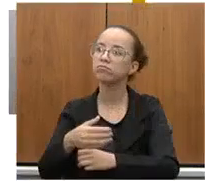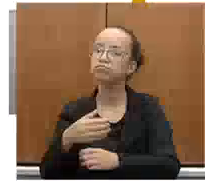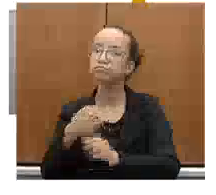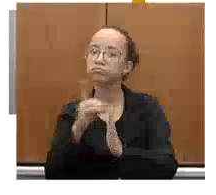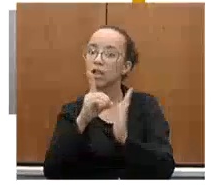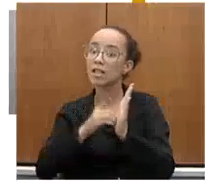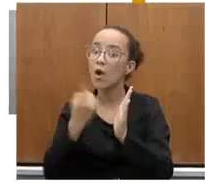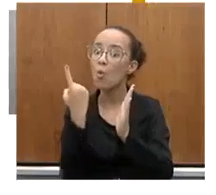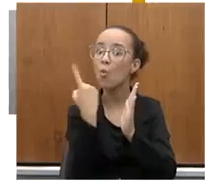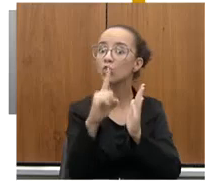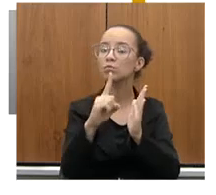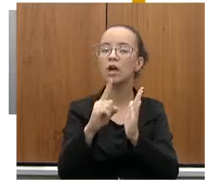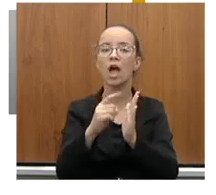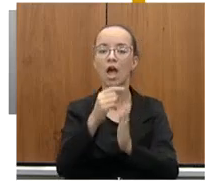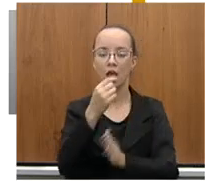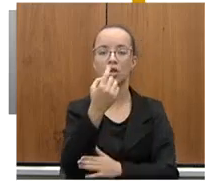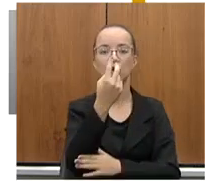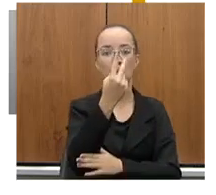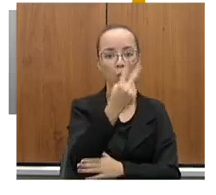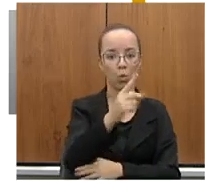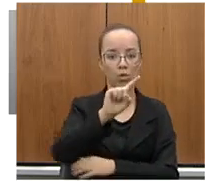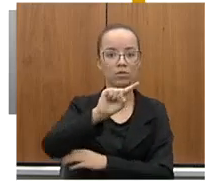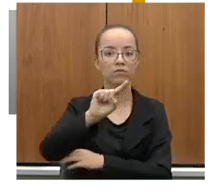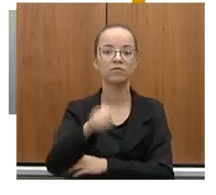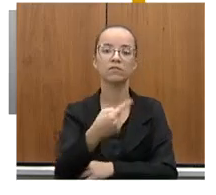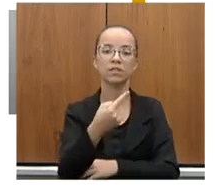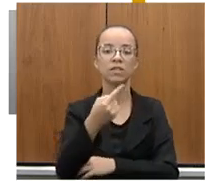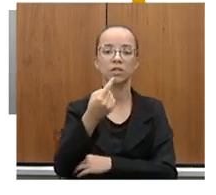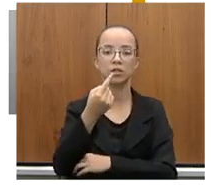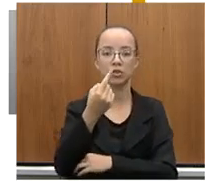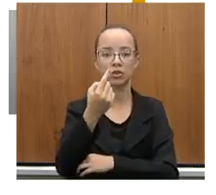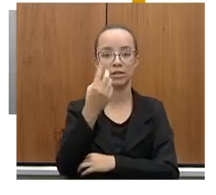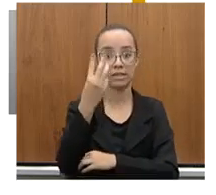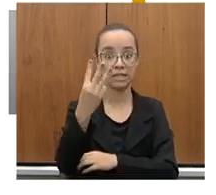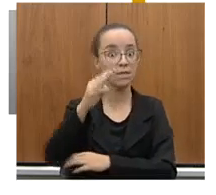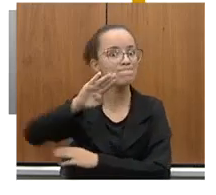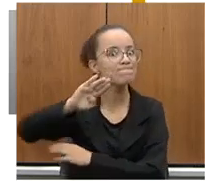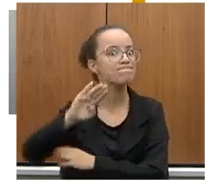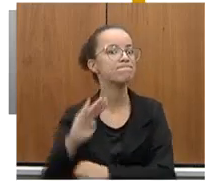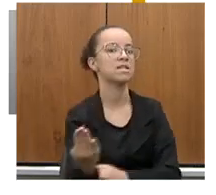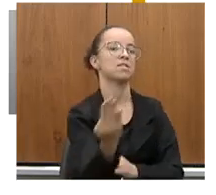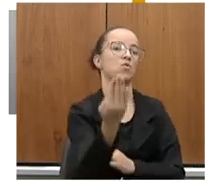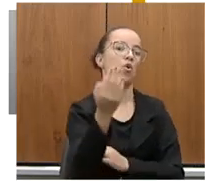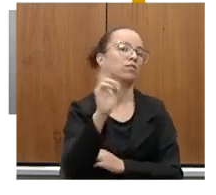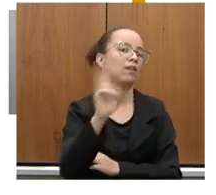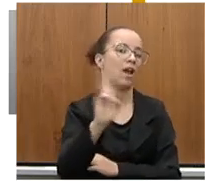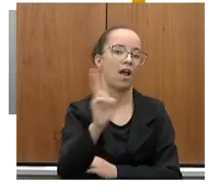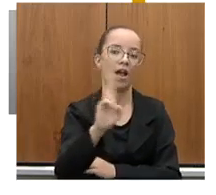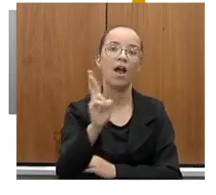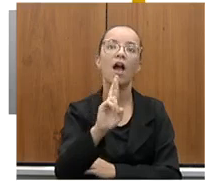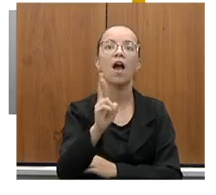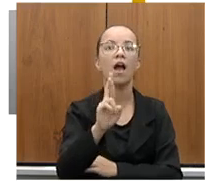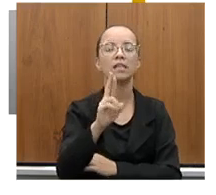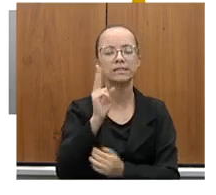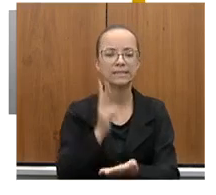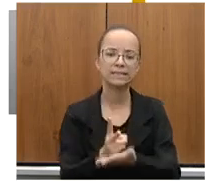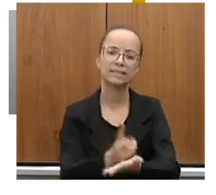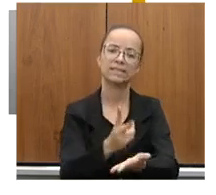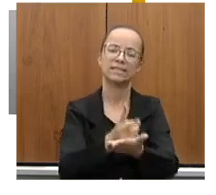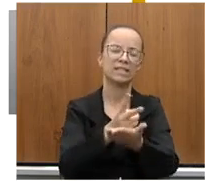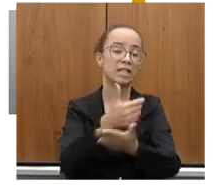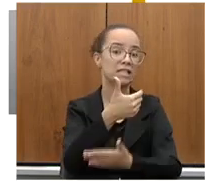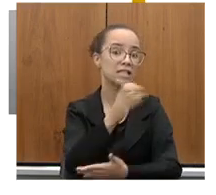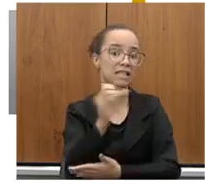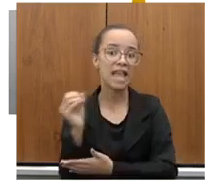estamos falando de mais de 2,3 bilhões de reais, são 100 empreendimentos,